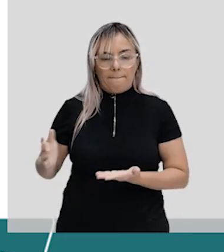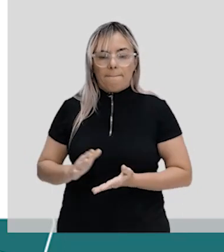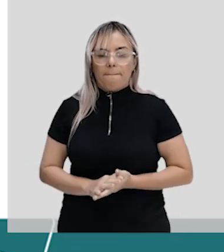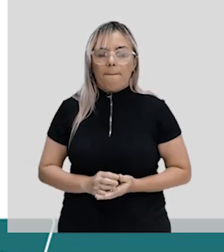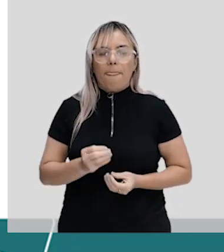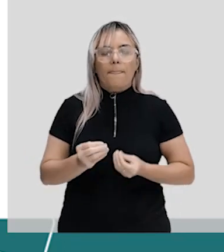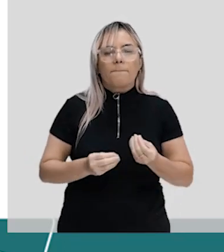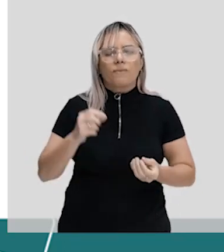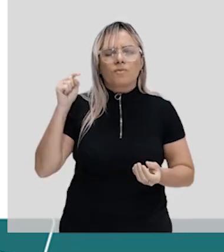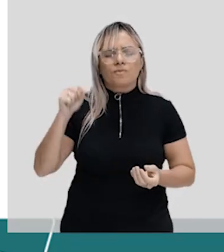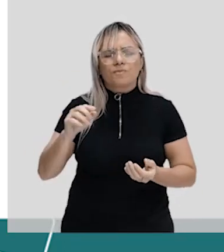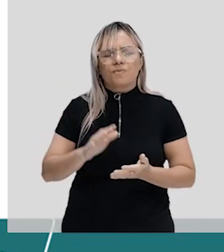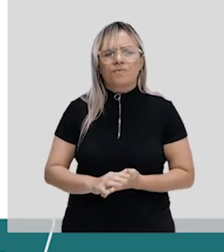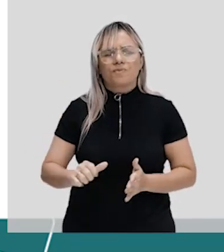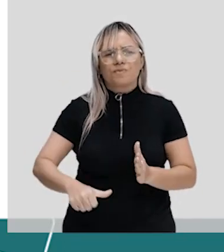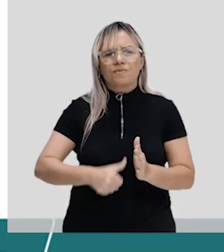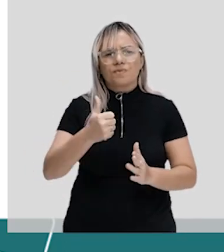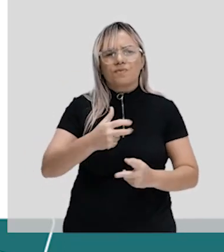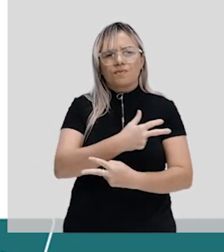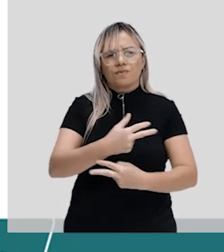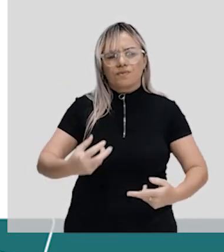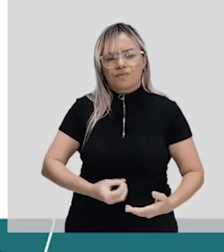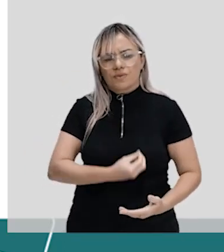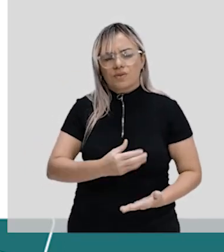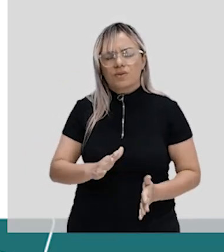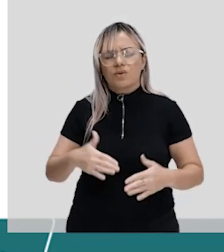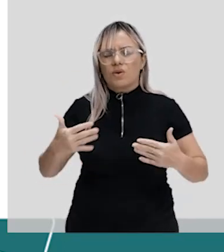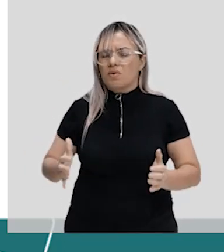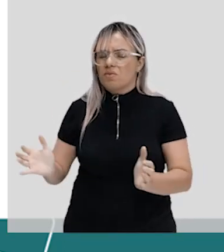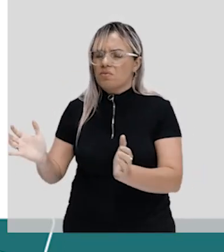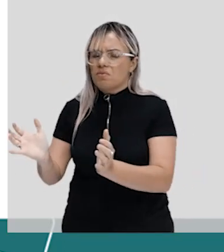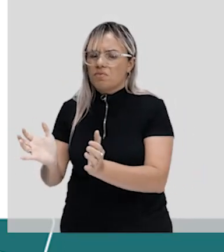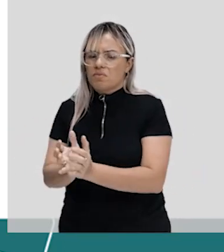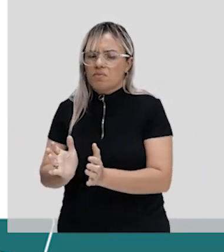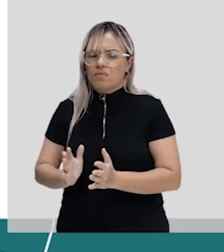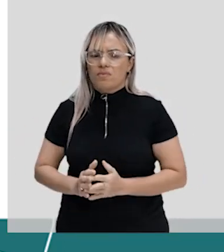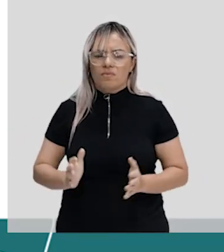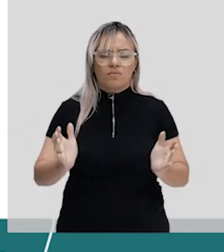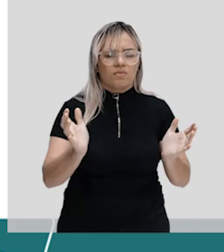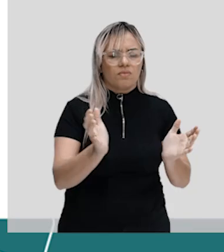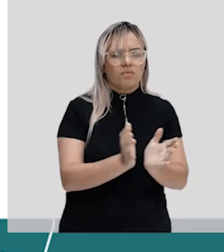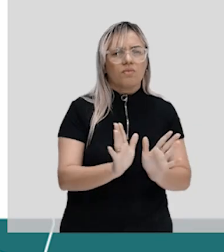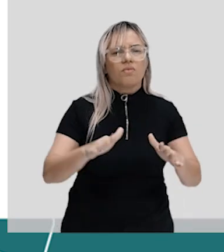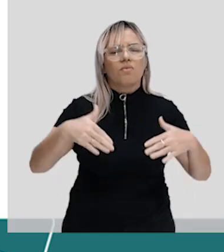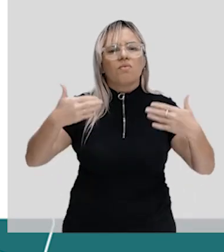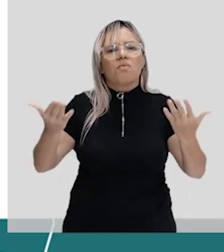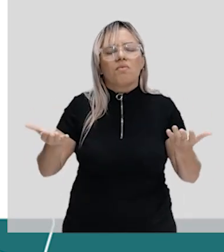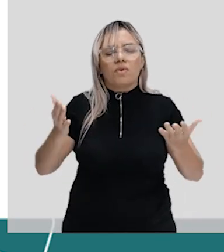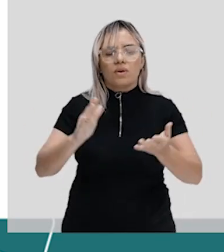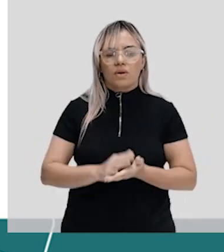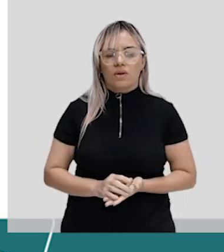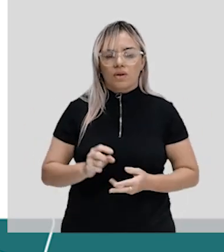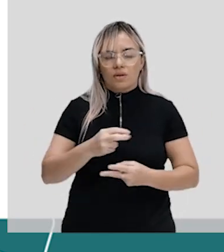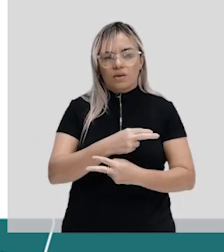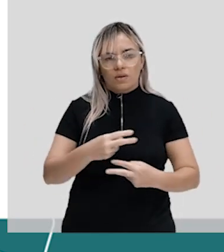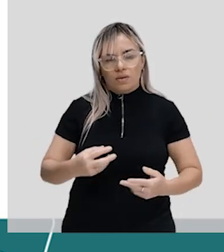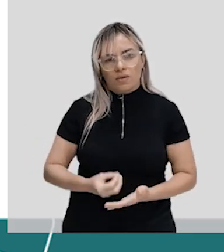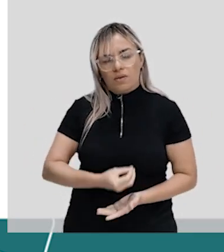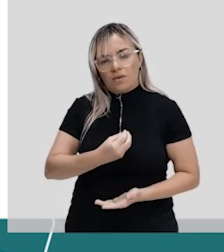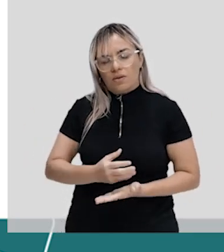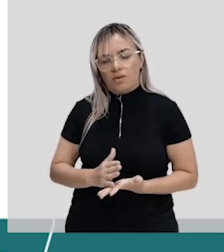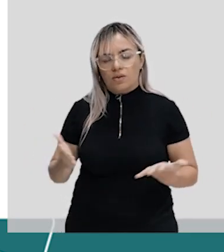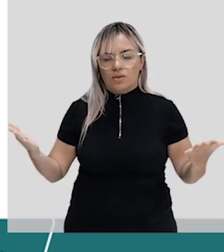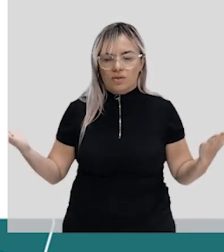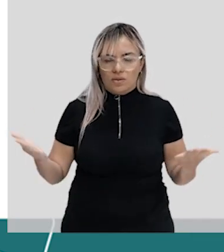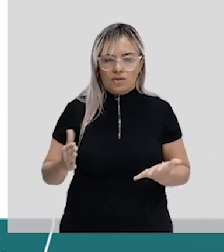alimentavam os primeiros seres vivos? Será que eles eram autótrofos ou eles eram heterótrofos? Os seres vivos atuais têm